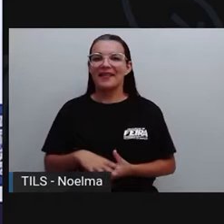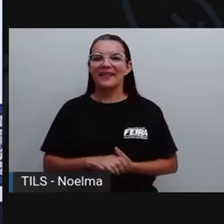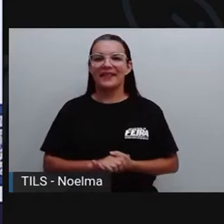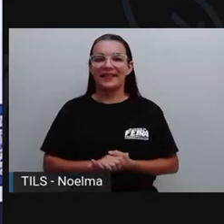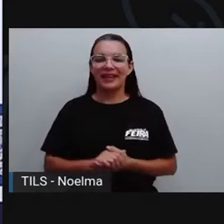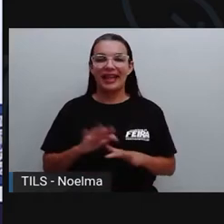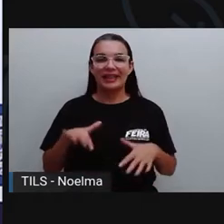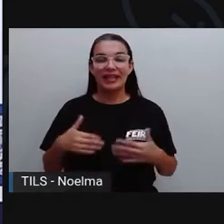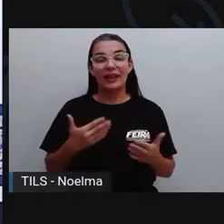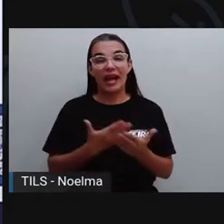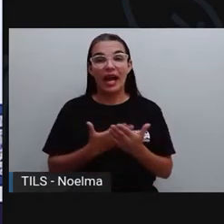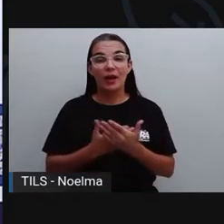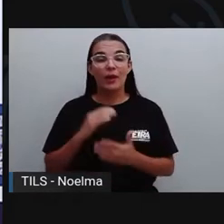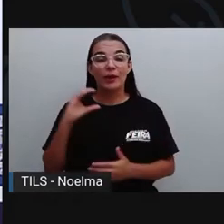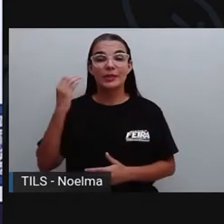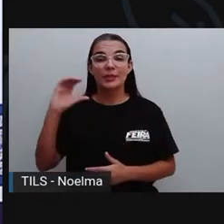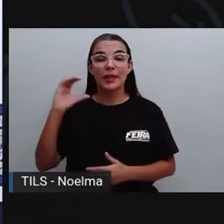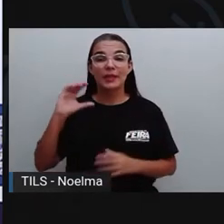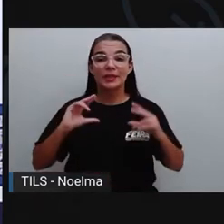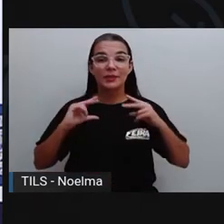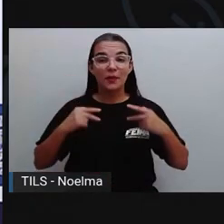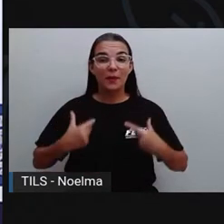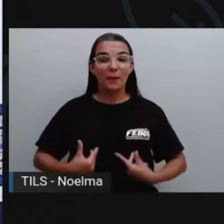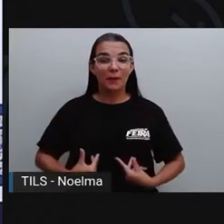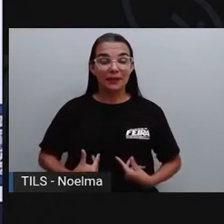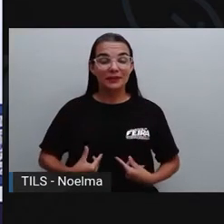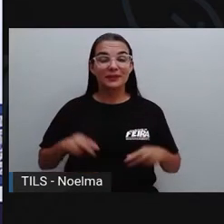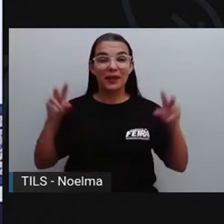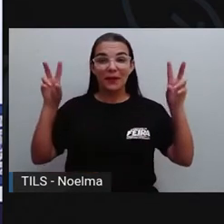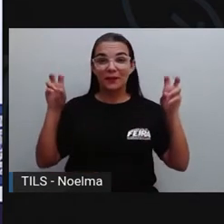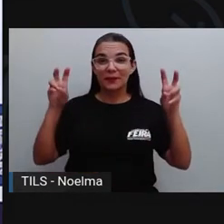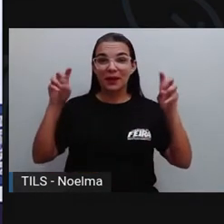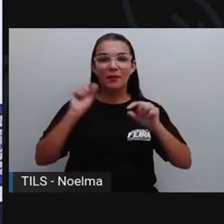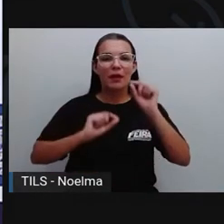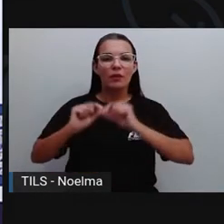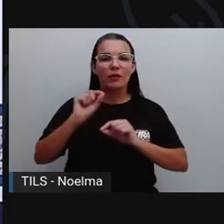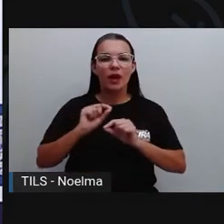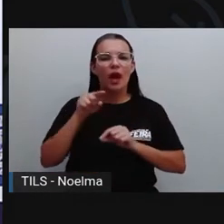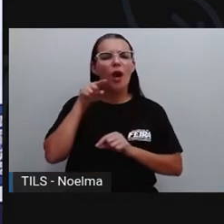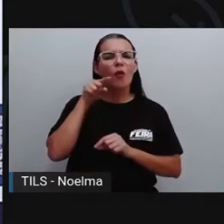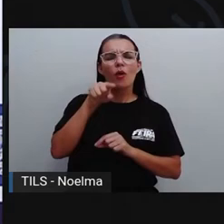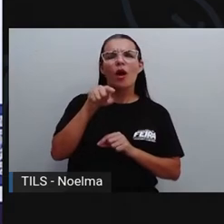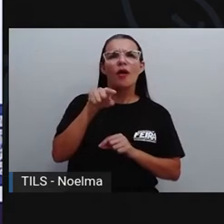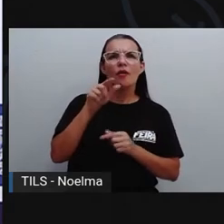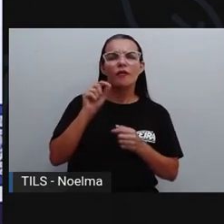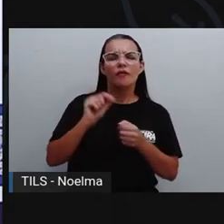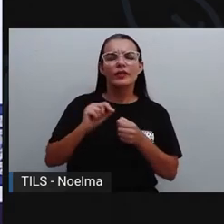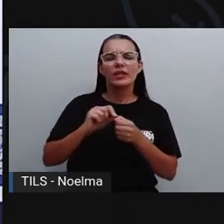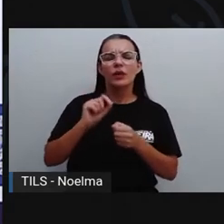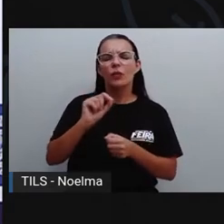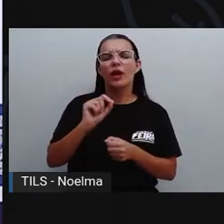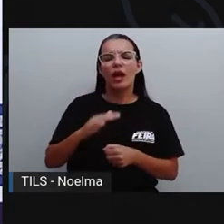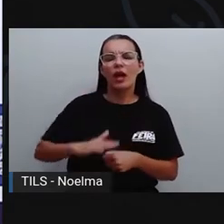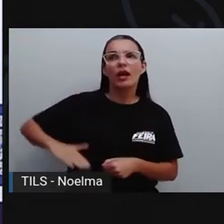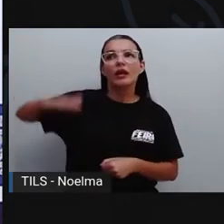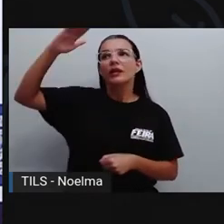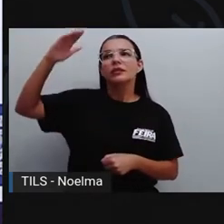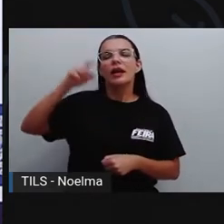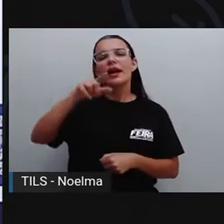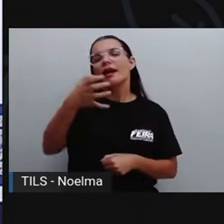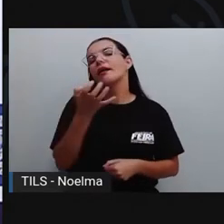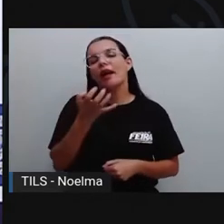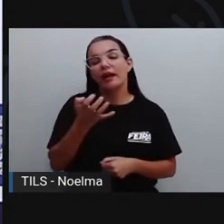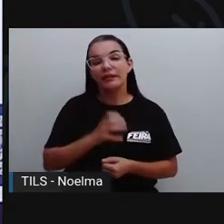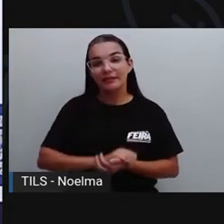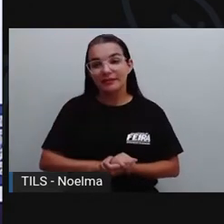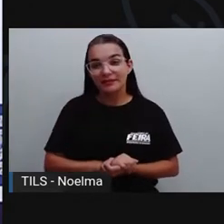É a nossa aula de ciências humanas e o nosso tema é o que você quando crescer? Então, quando a pró